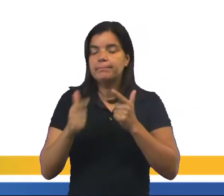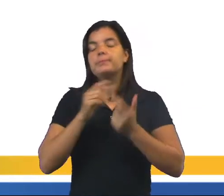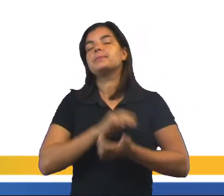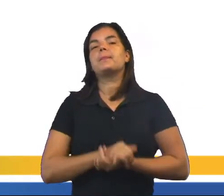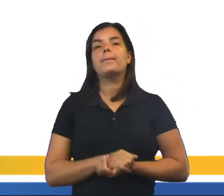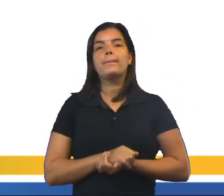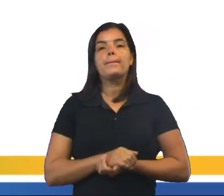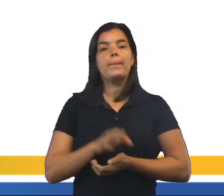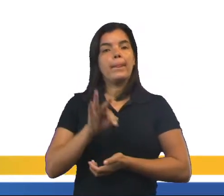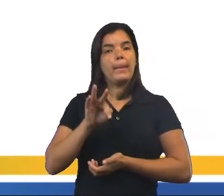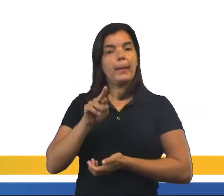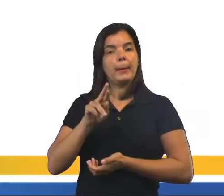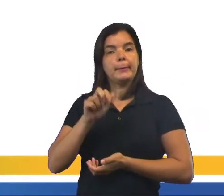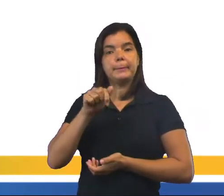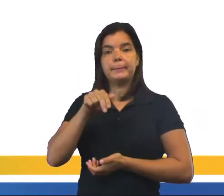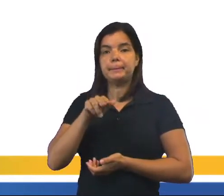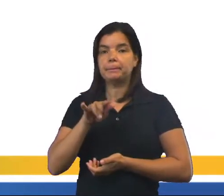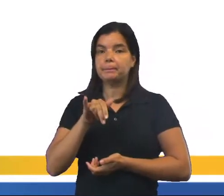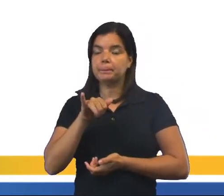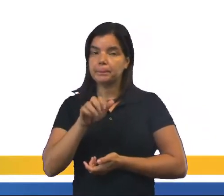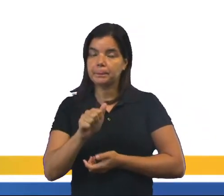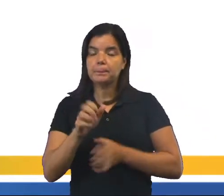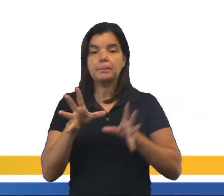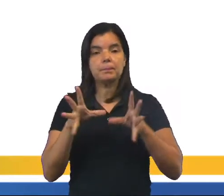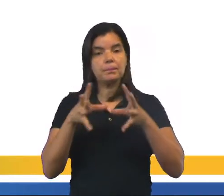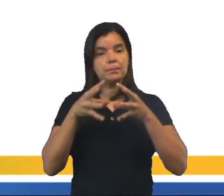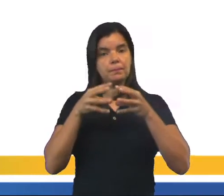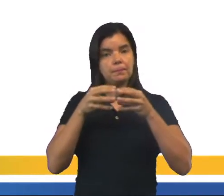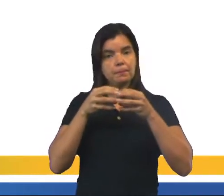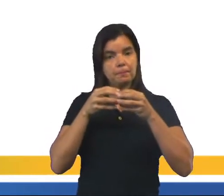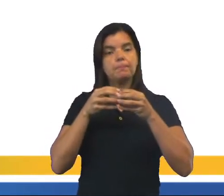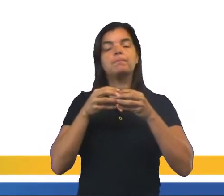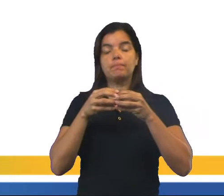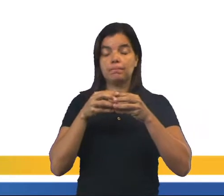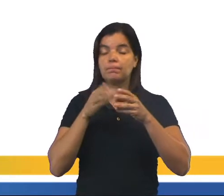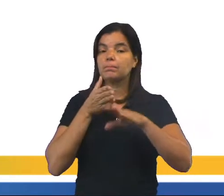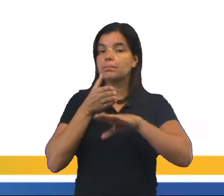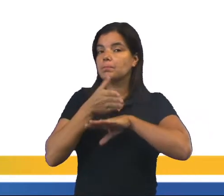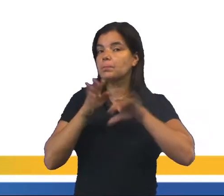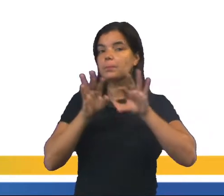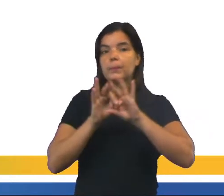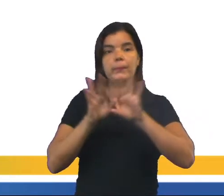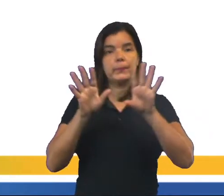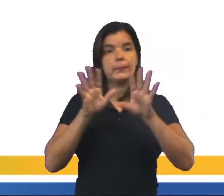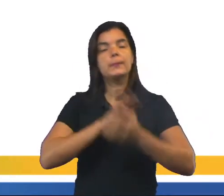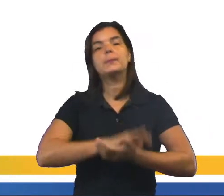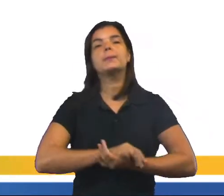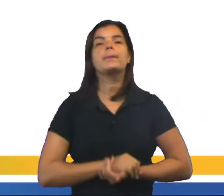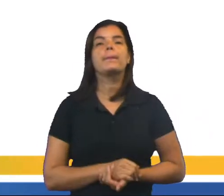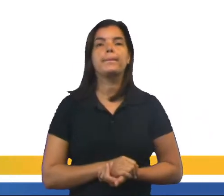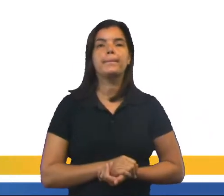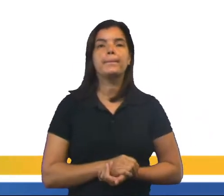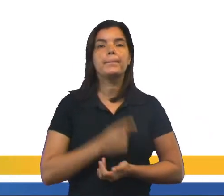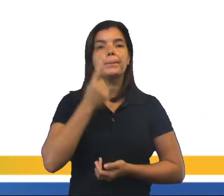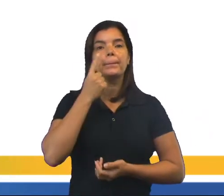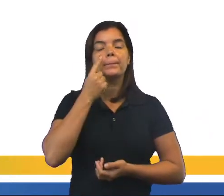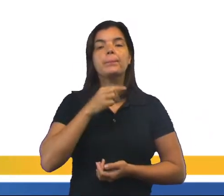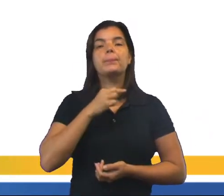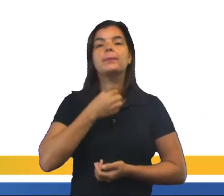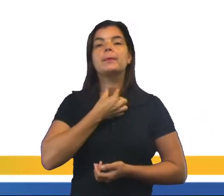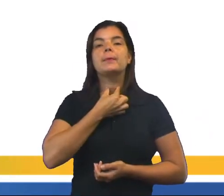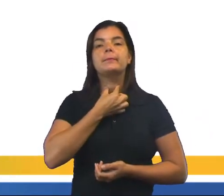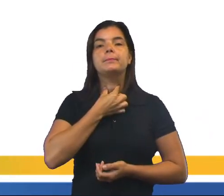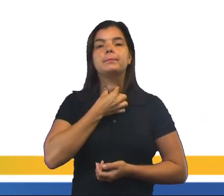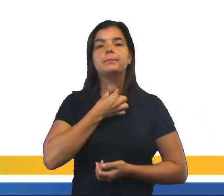aqui nessa traqueia, né? Ela tem essa contração para que o ar possa entrar livremente. Olha só onde fica a traqueia.